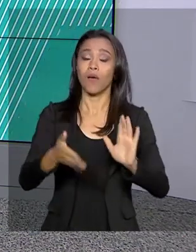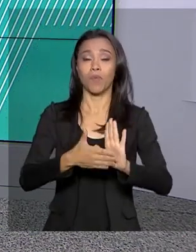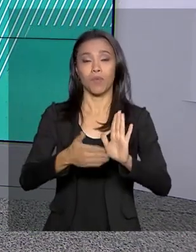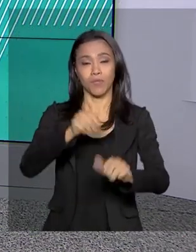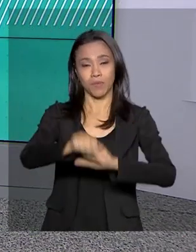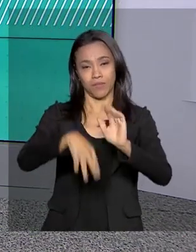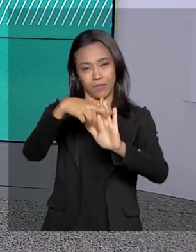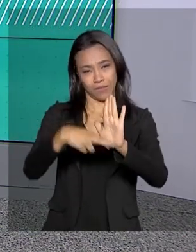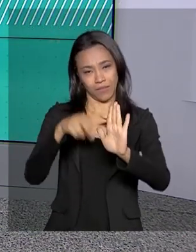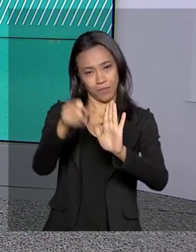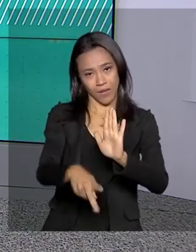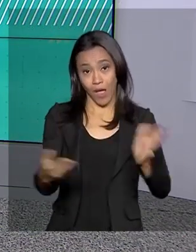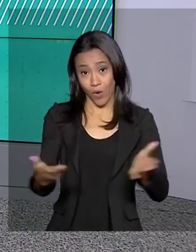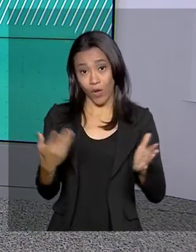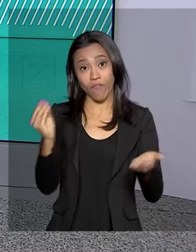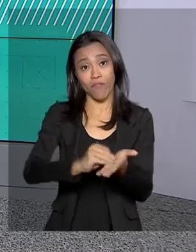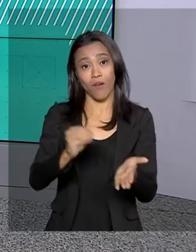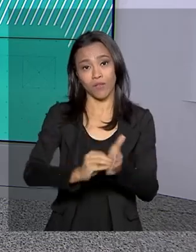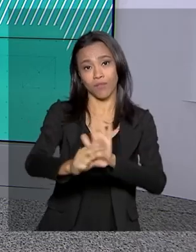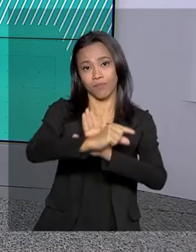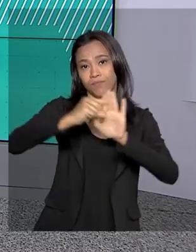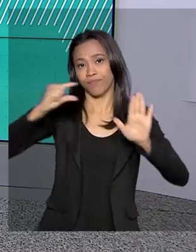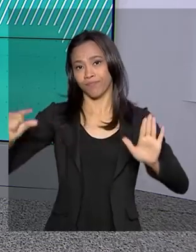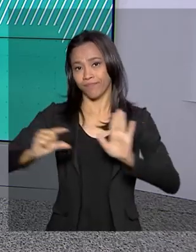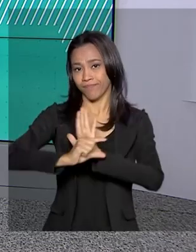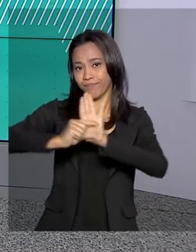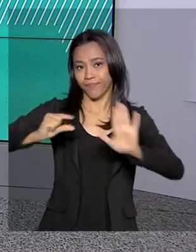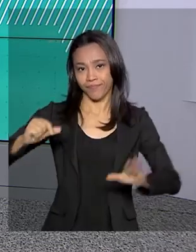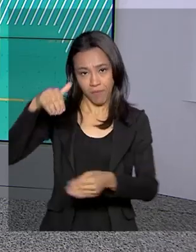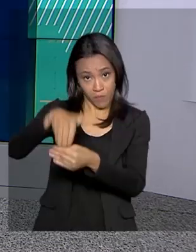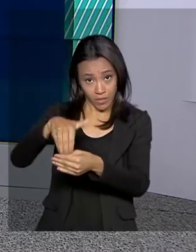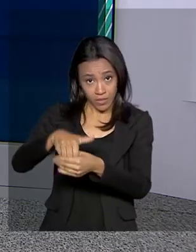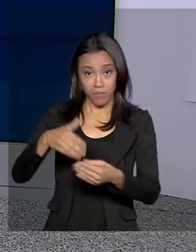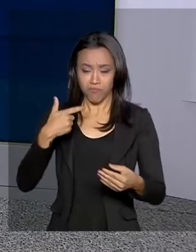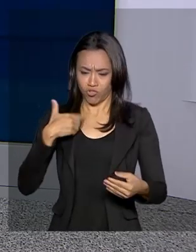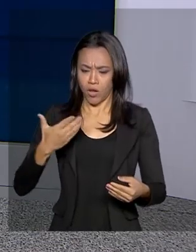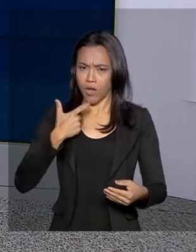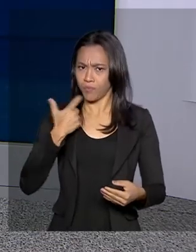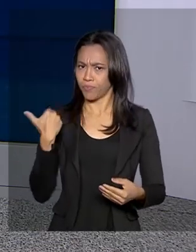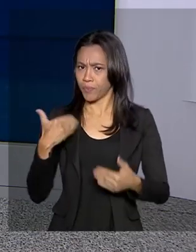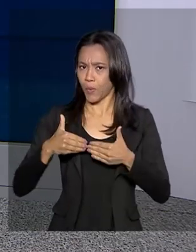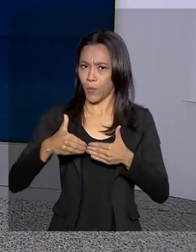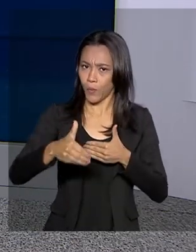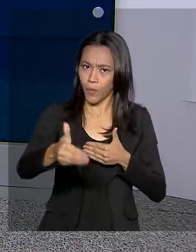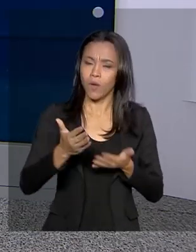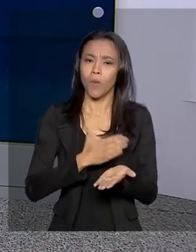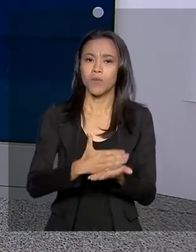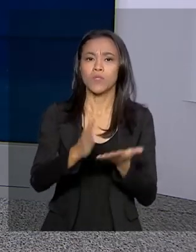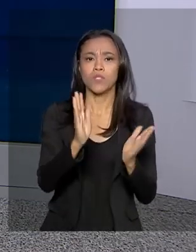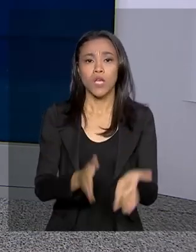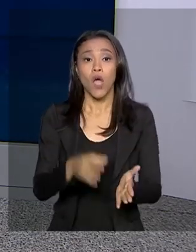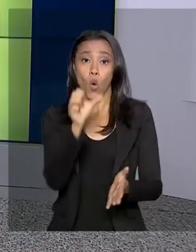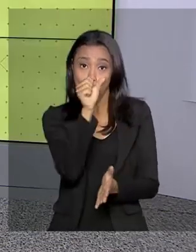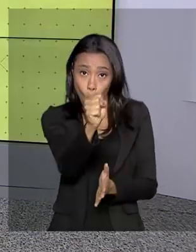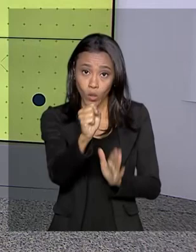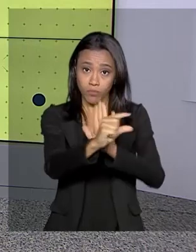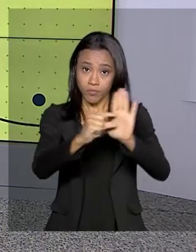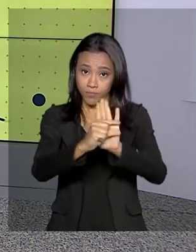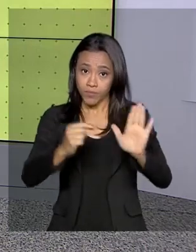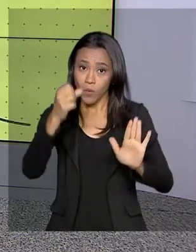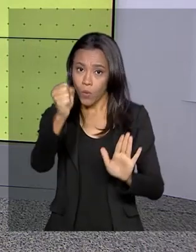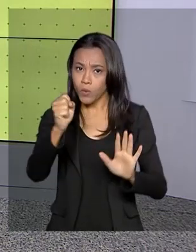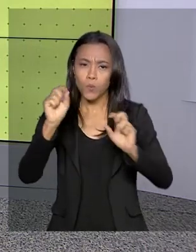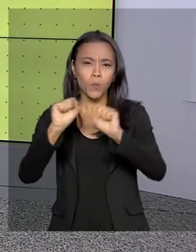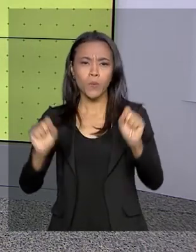Agora faltam os destaques. A sessão de hoje teve início agora há pouco. Ao todo, os deputados analisam oito destaques. Um deles é o que